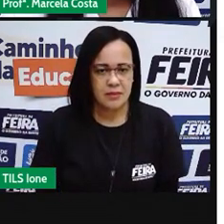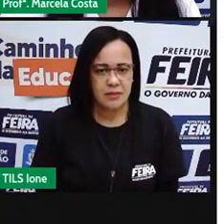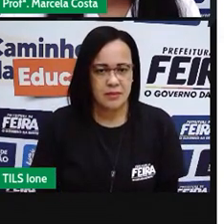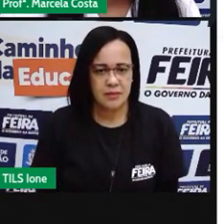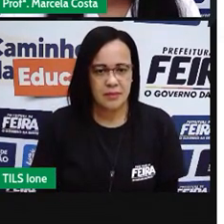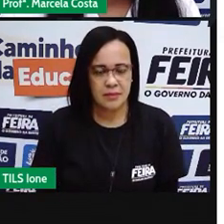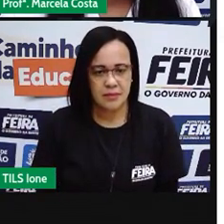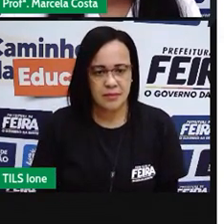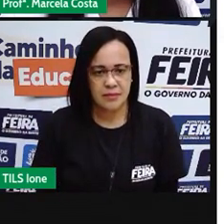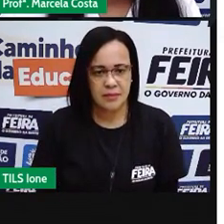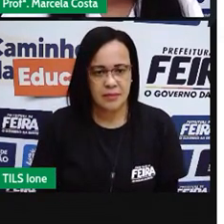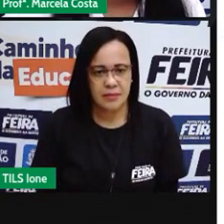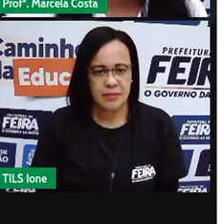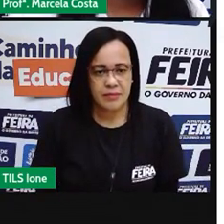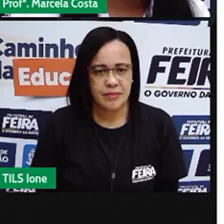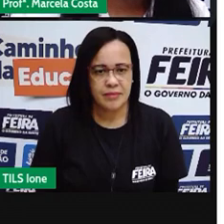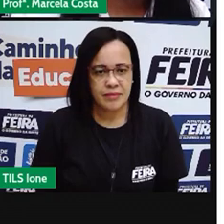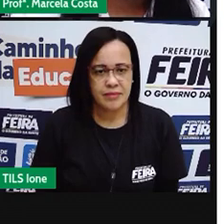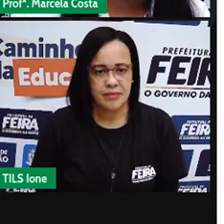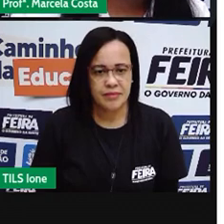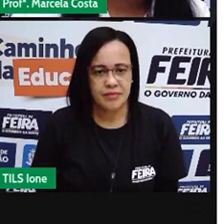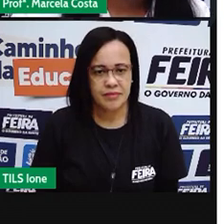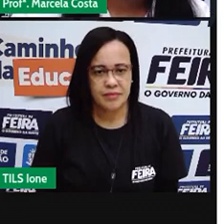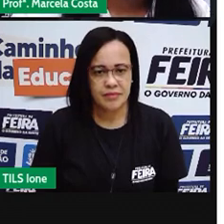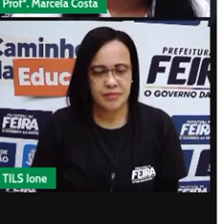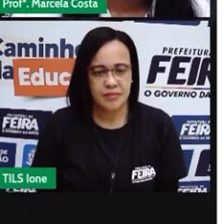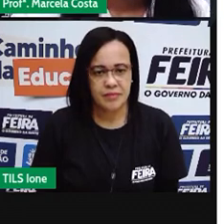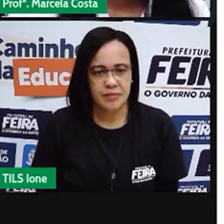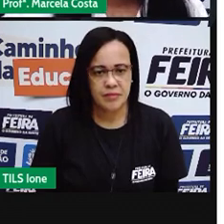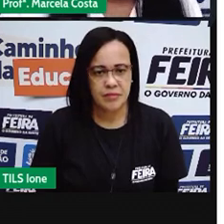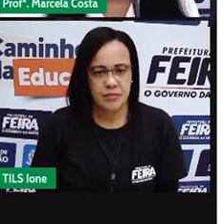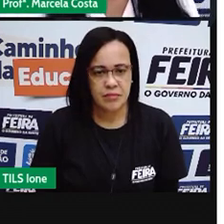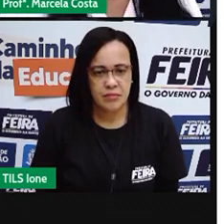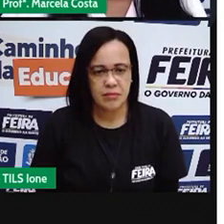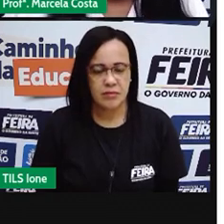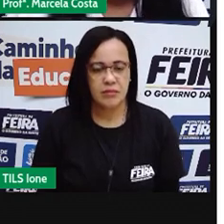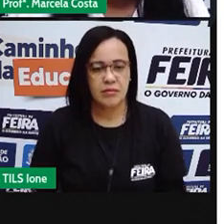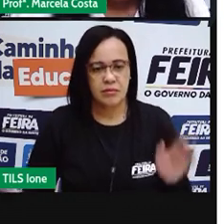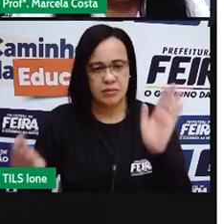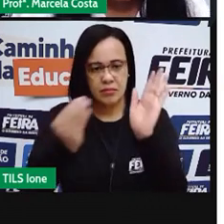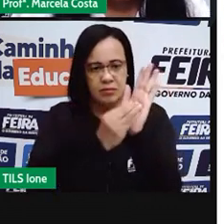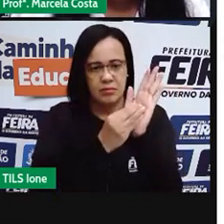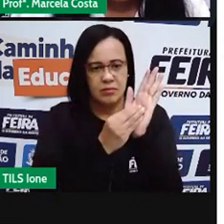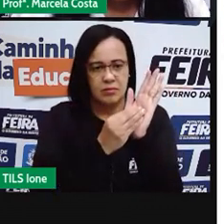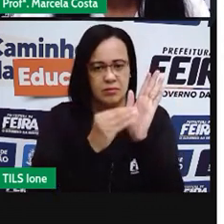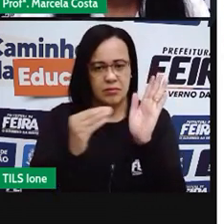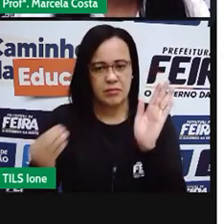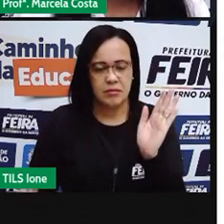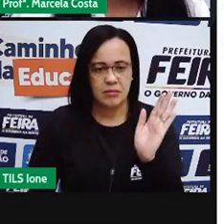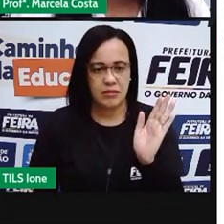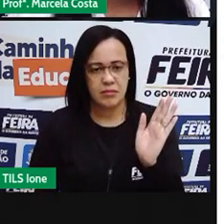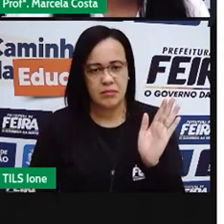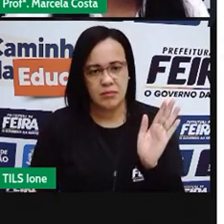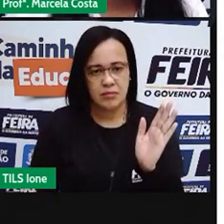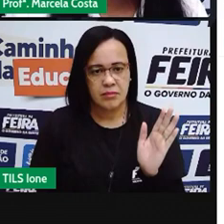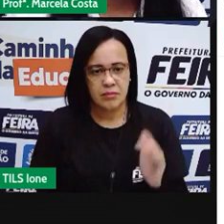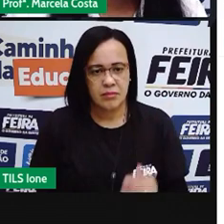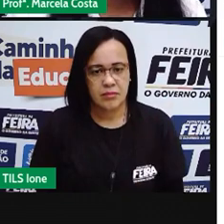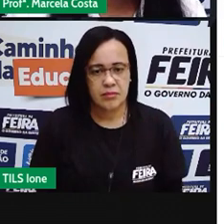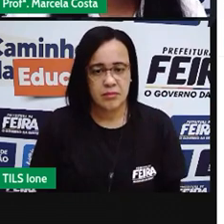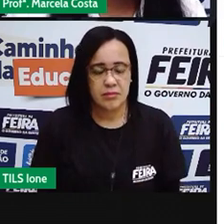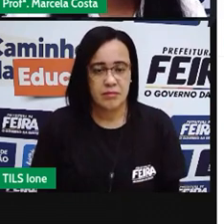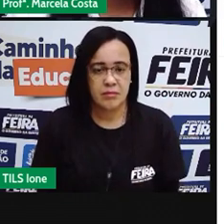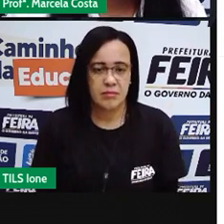Então, vou colocar aqui, traçar a rota. Vou colocar o local de partida, que é esse desse.